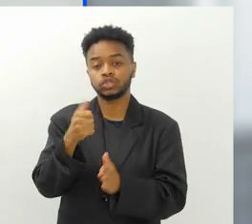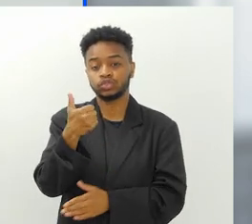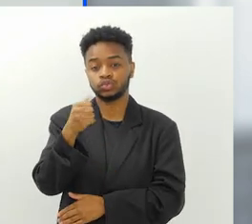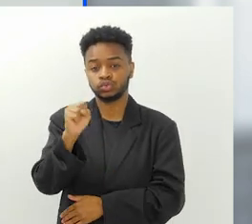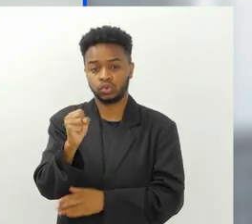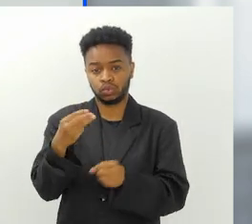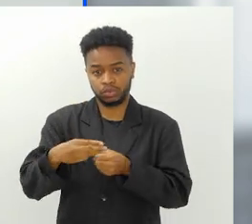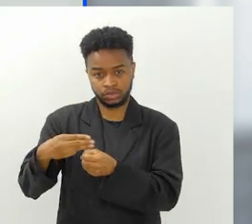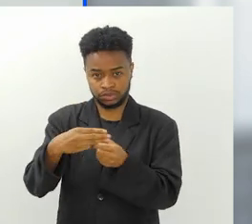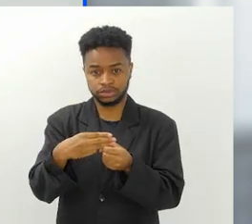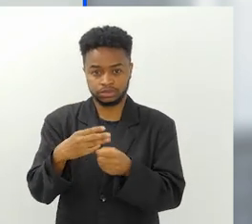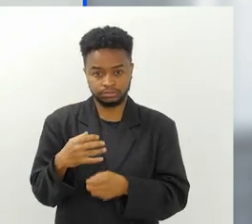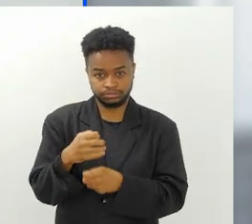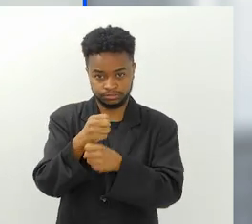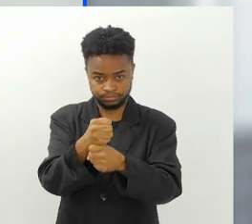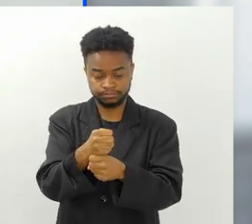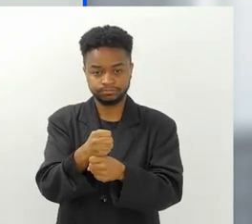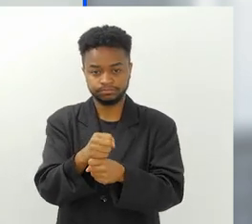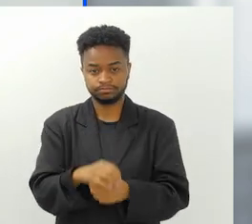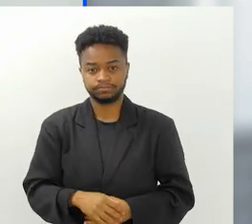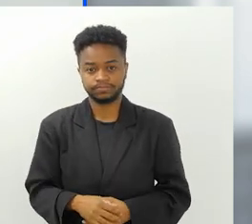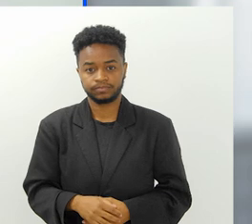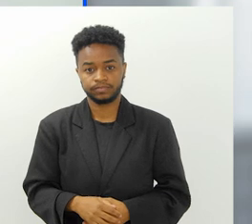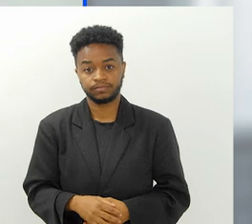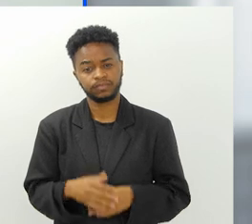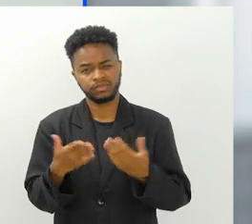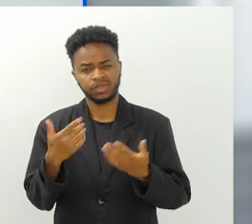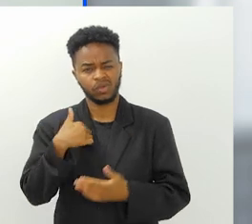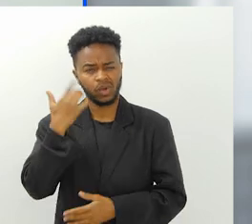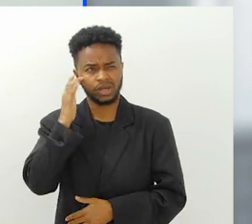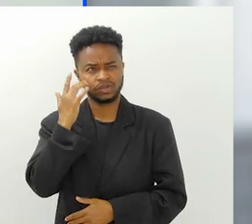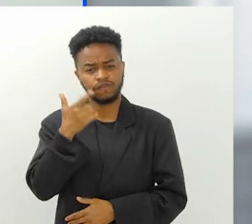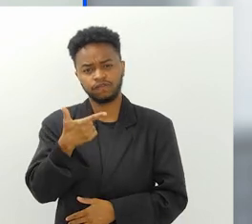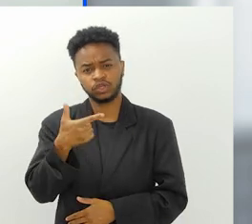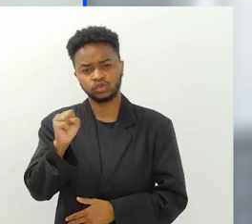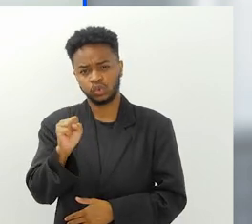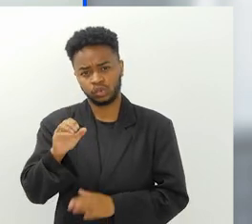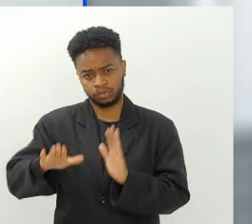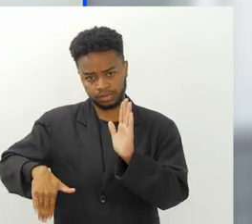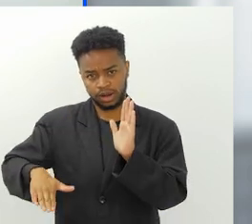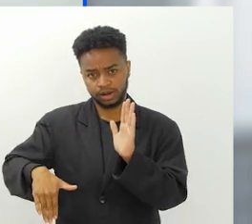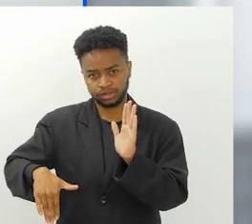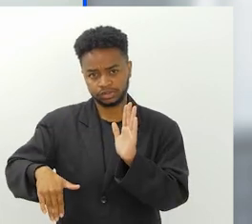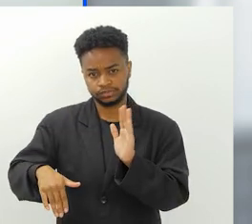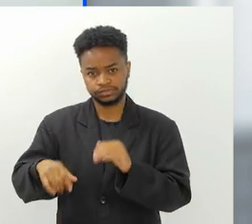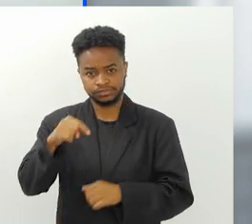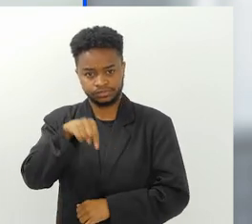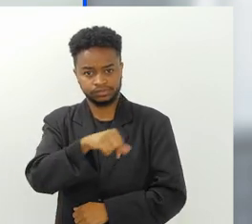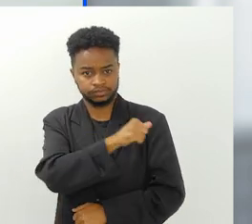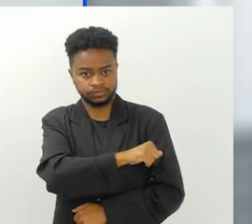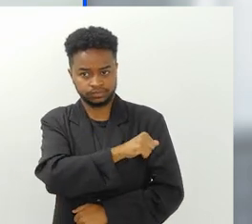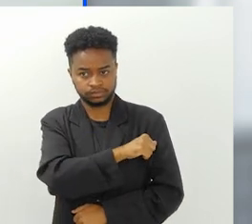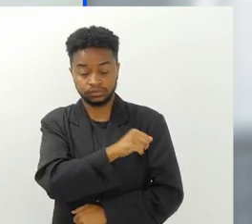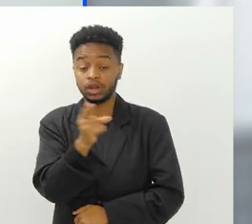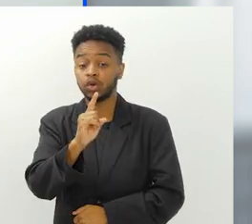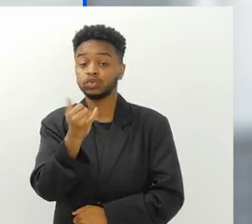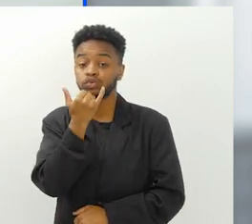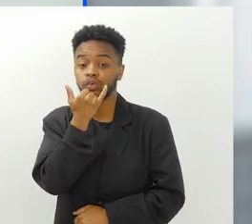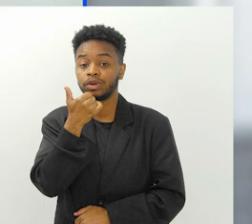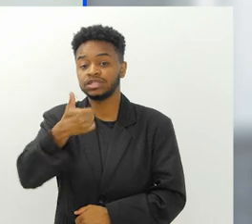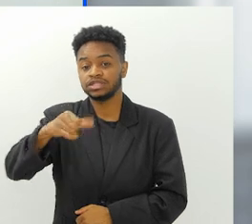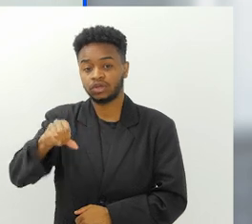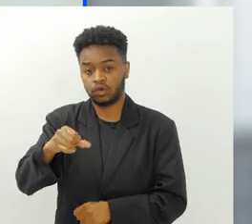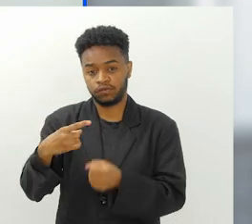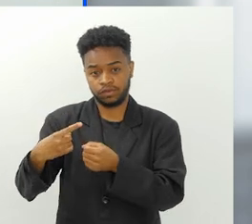municípios, né? Um total de 18 municípios. Se não me engano, foram 28 praias no Rio de Janeiro. Perdão,